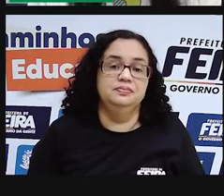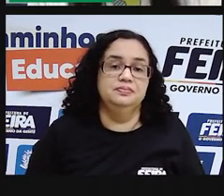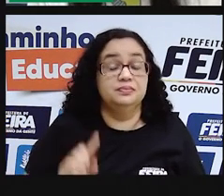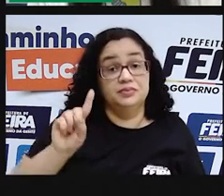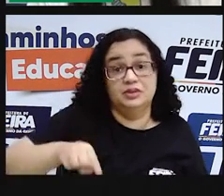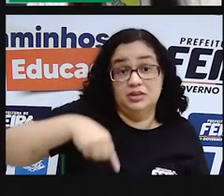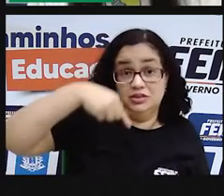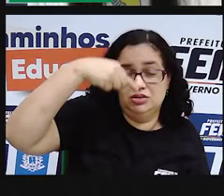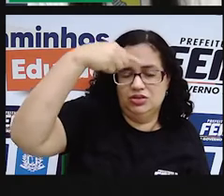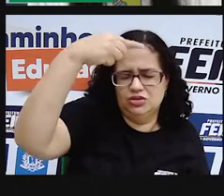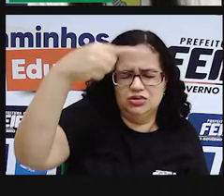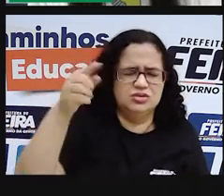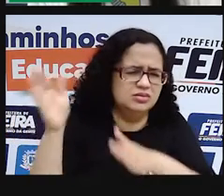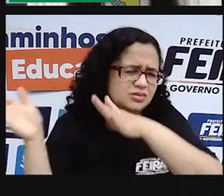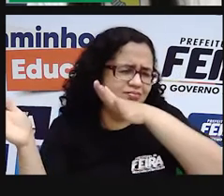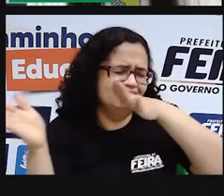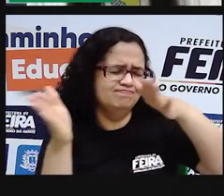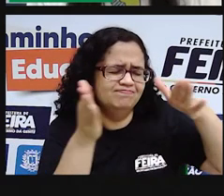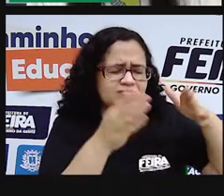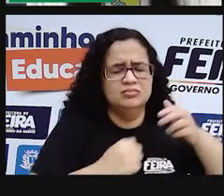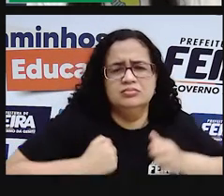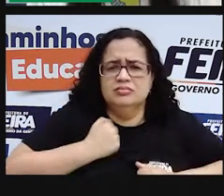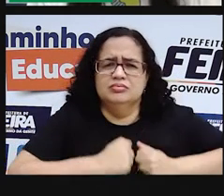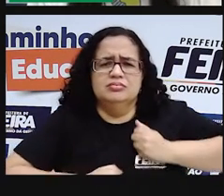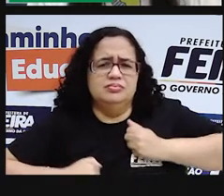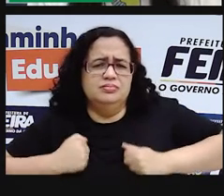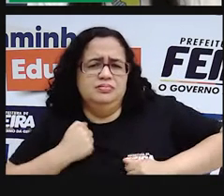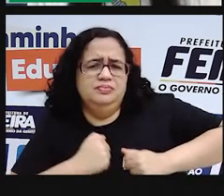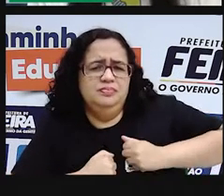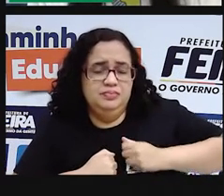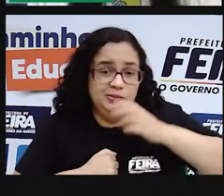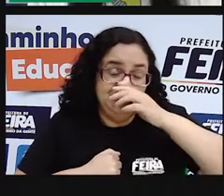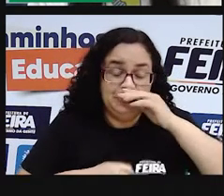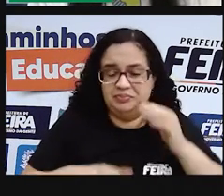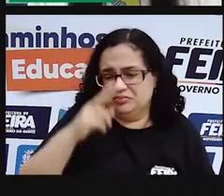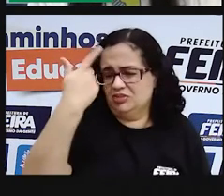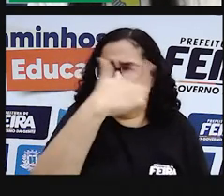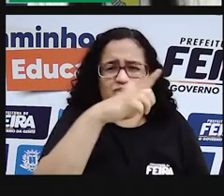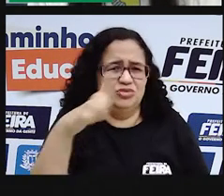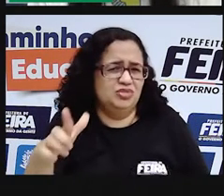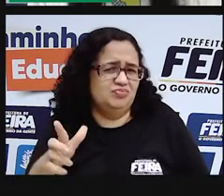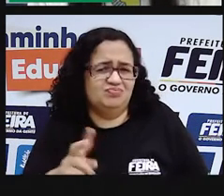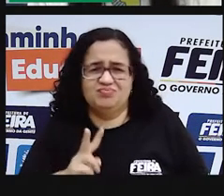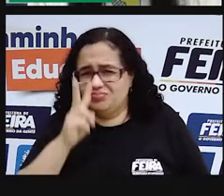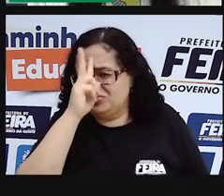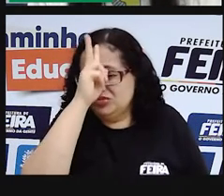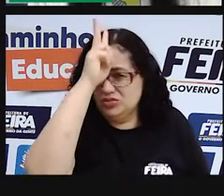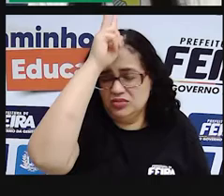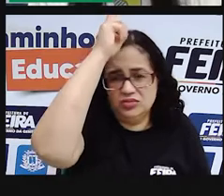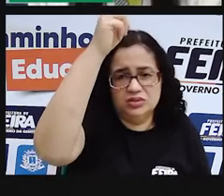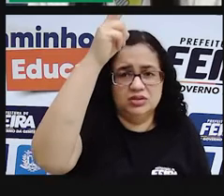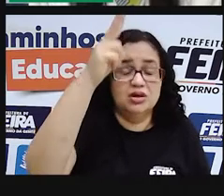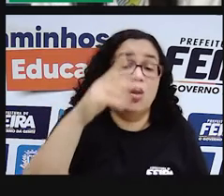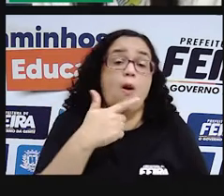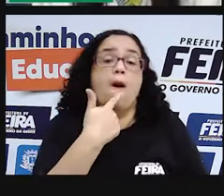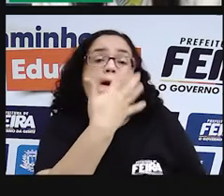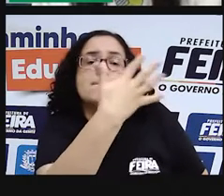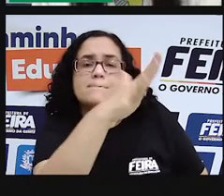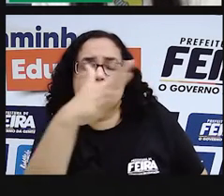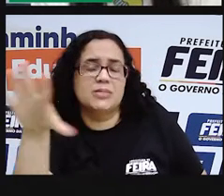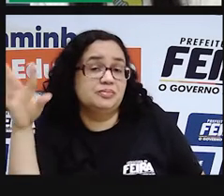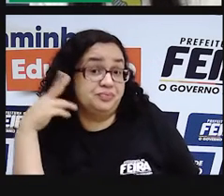Dias e dias de andança. Quando as forças já faltavam no corpo de todos, o mar foi